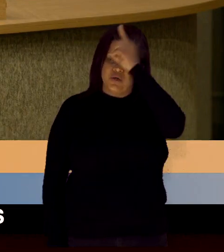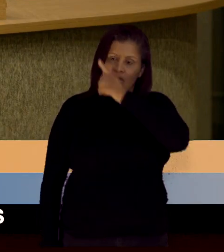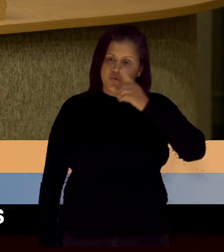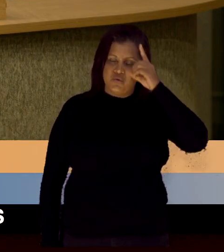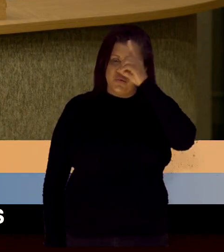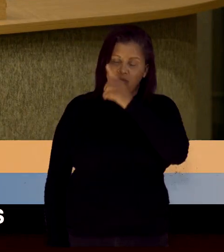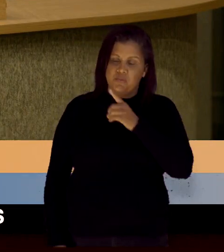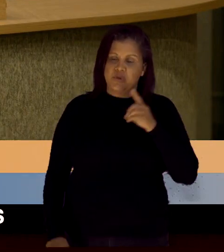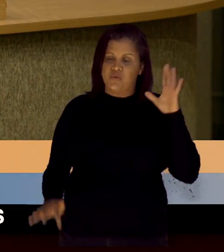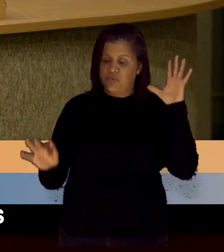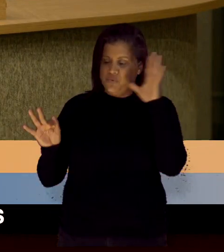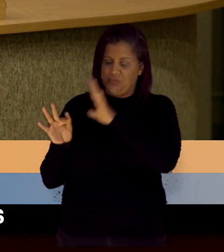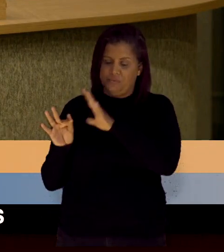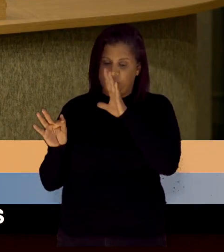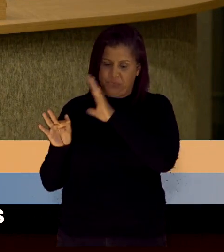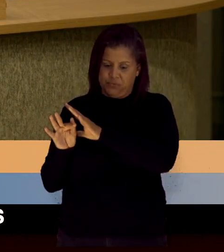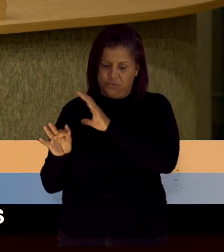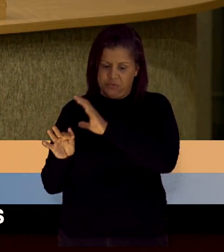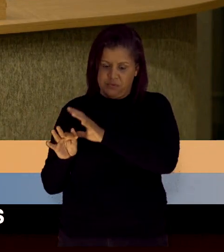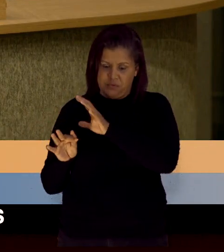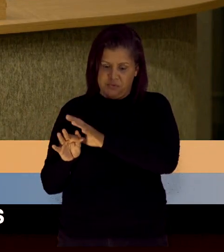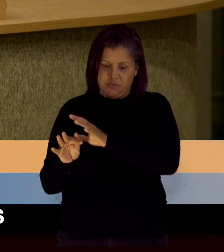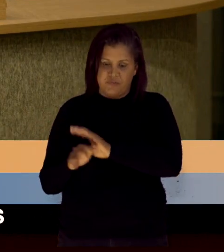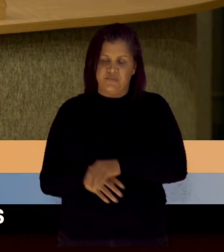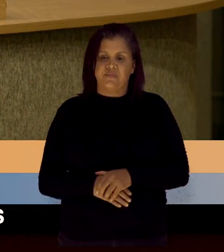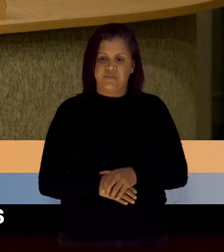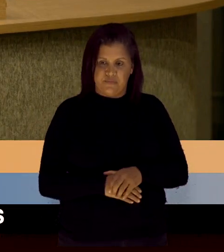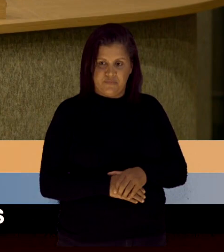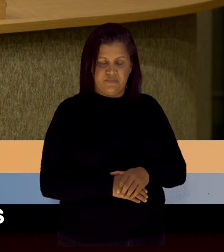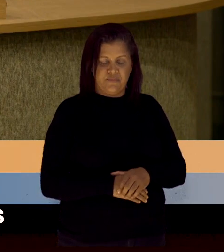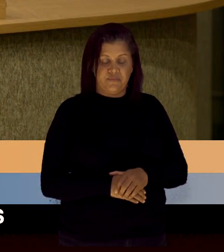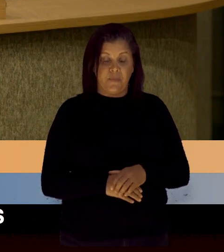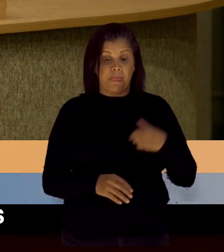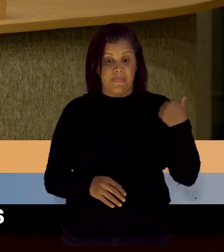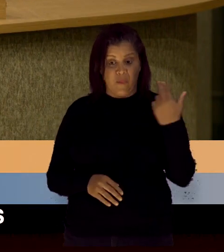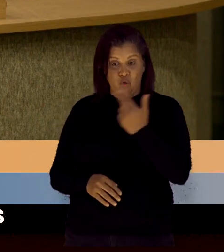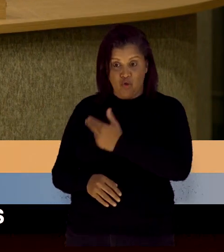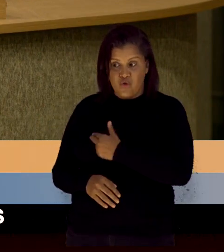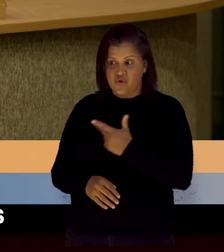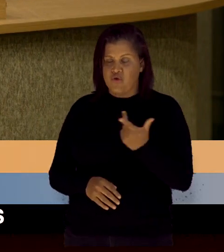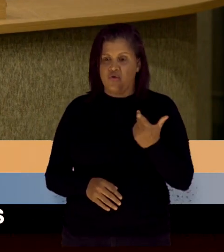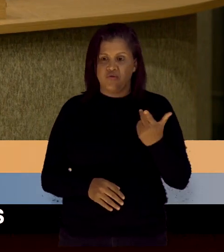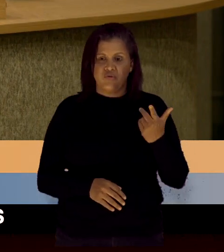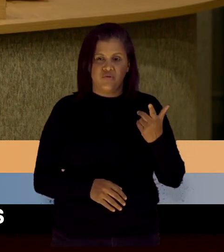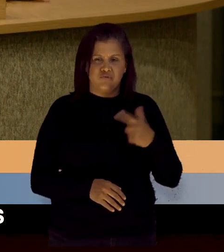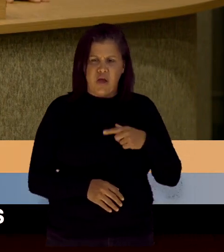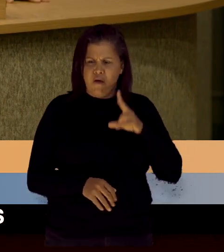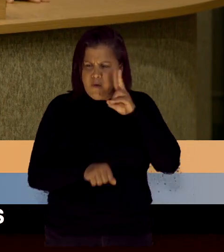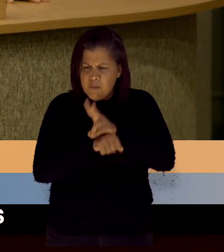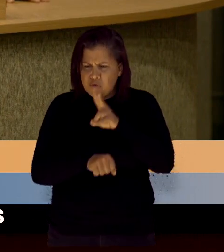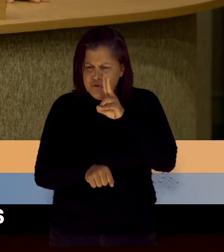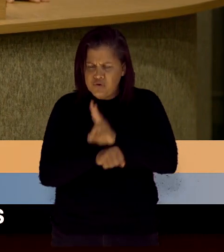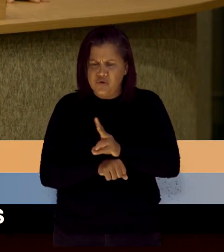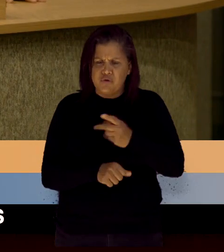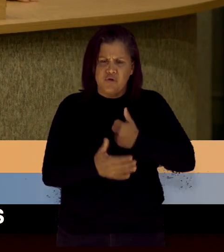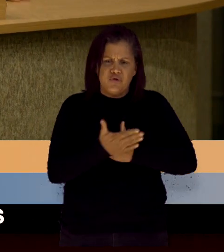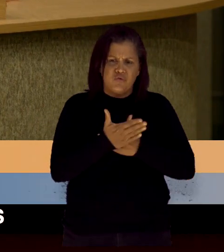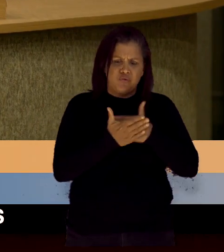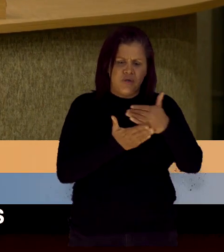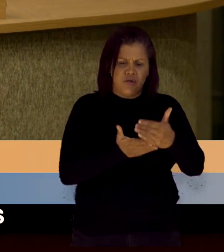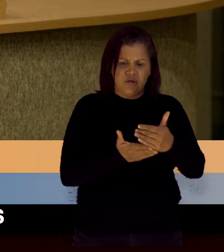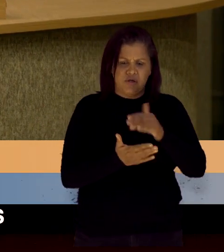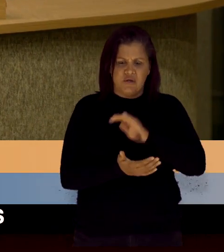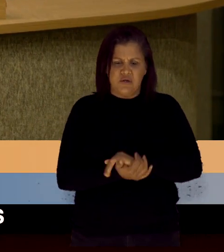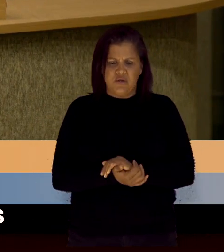Festival de Inverno de Garanhuns, o FIG. Nós estávamos monitorando desde o início